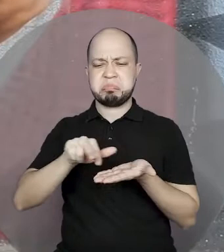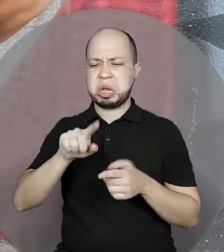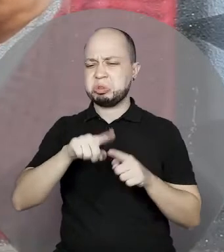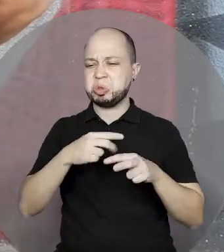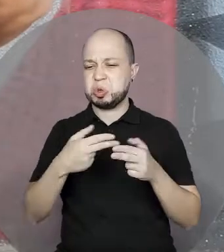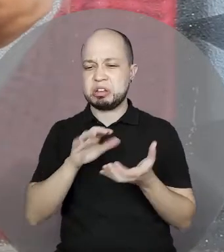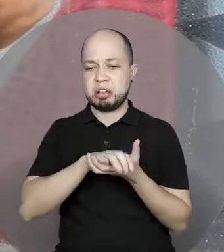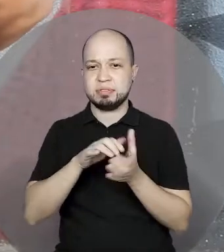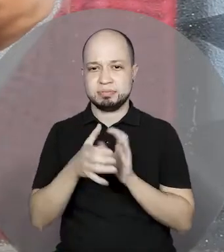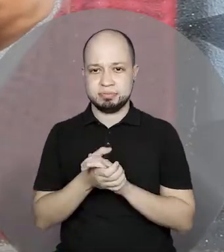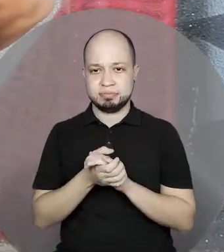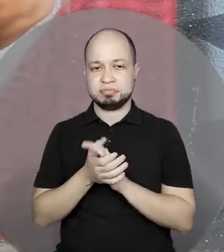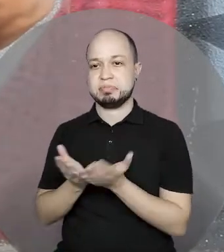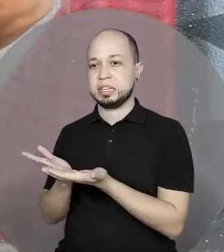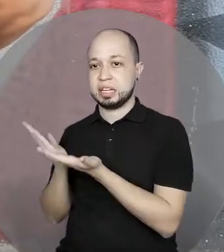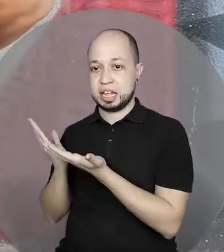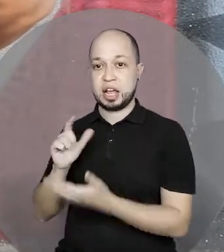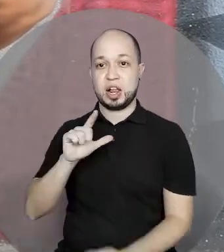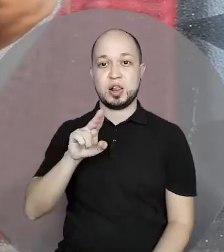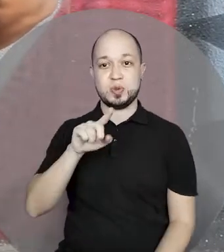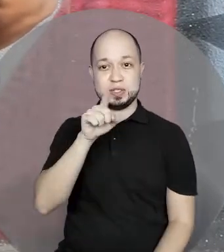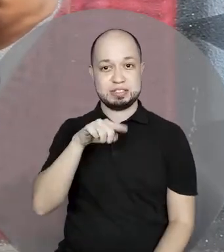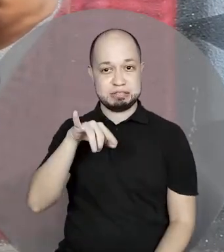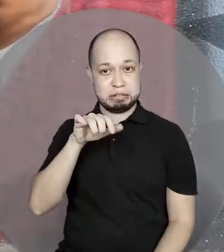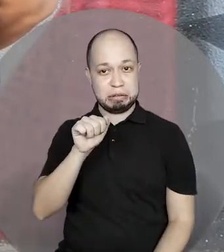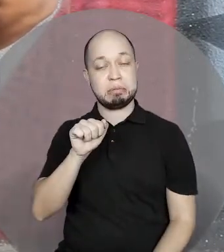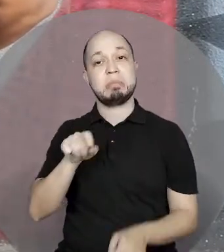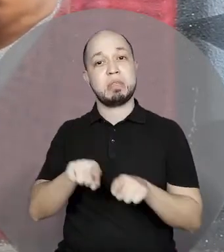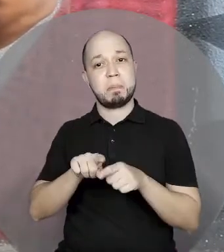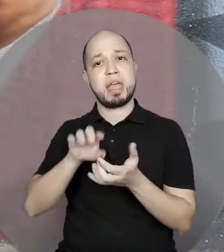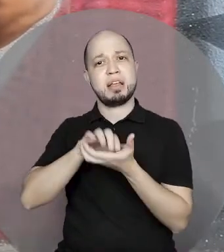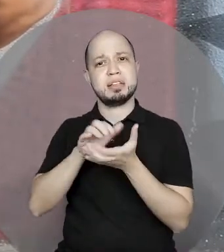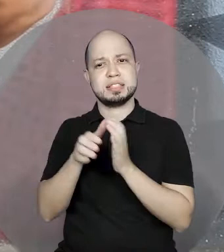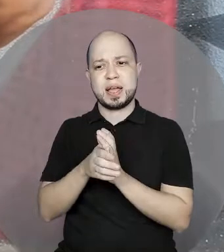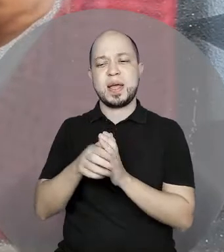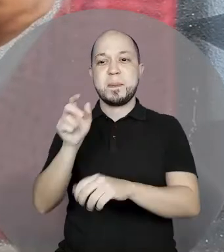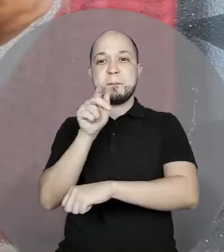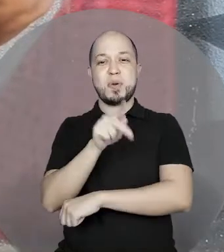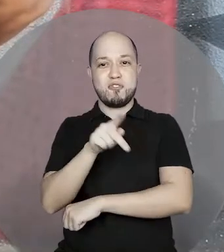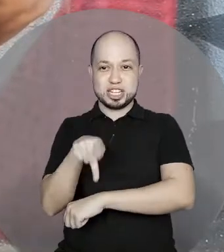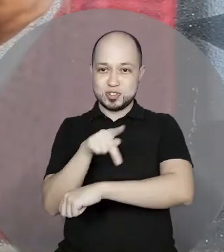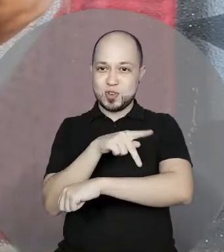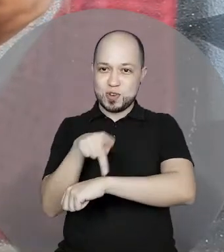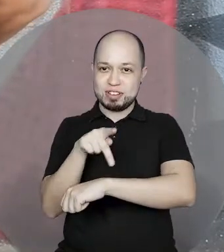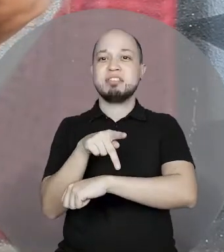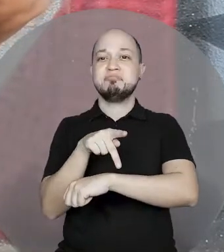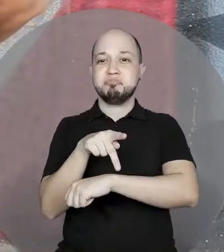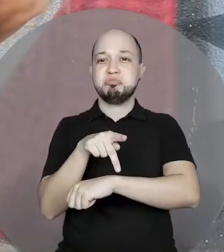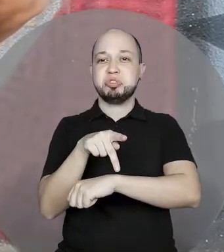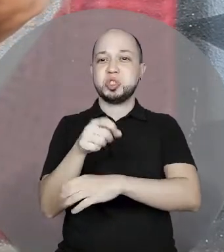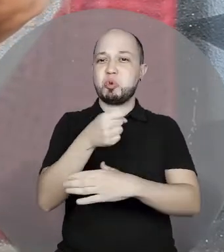E essa aqui é a dona Luzia Nascimento, nossa artesã também e também professora de culinária. Ela que trabalha com os doces